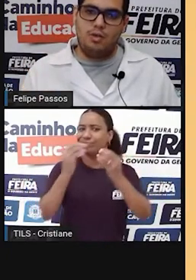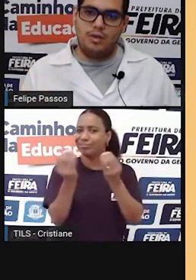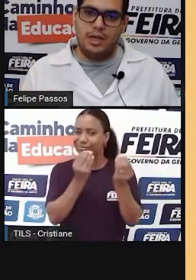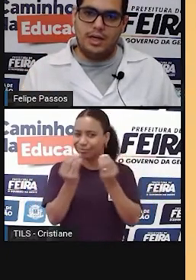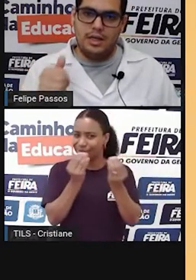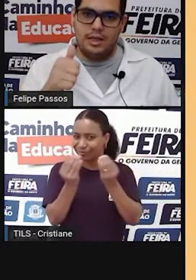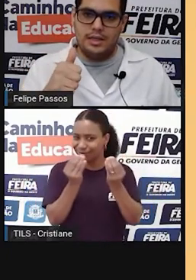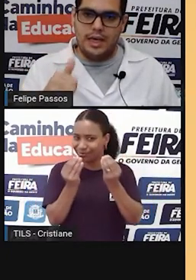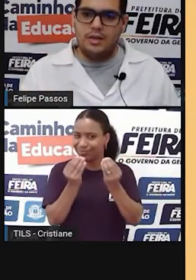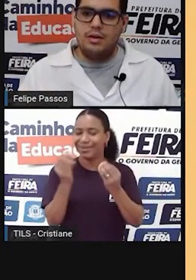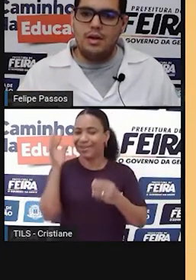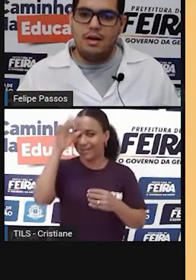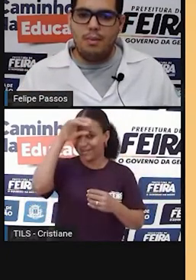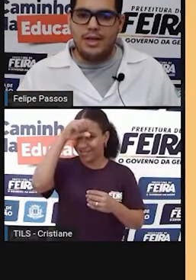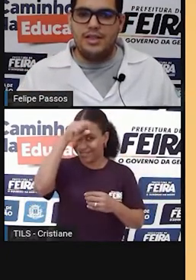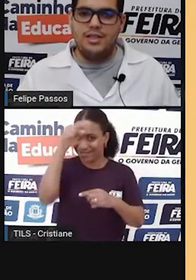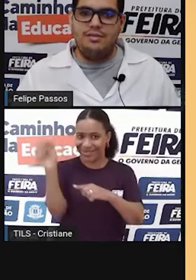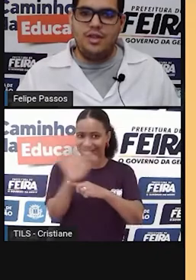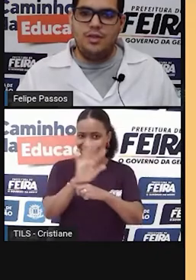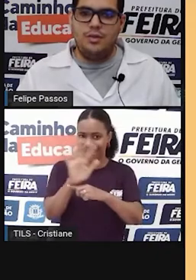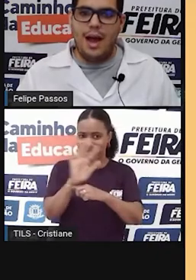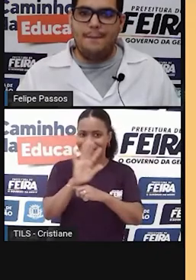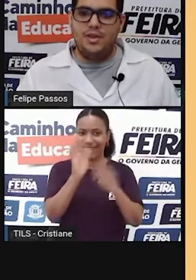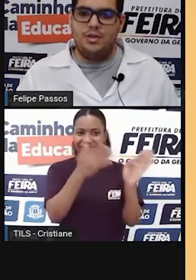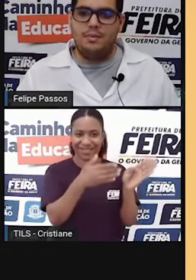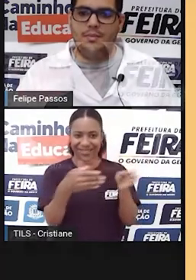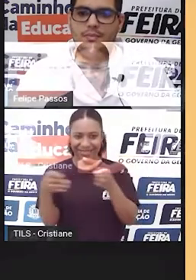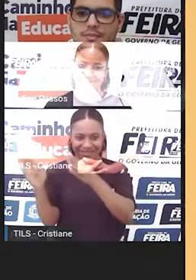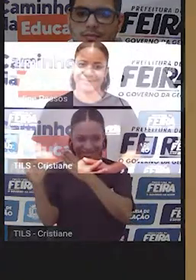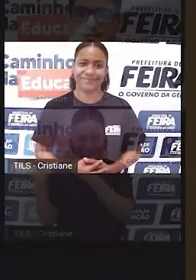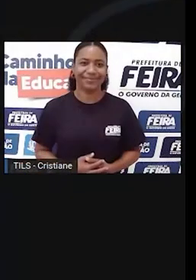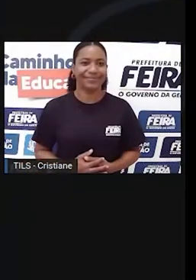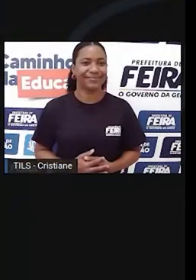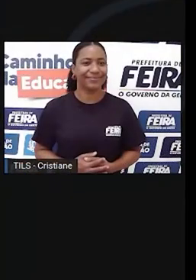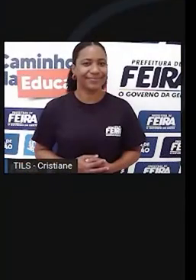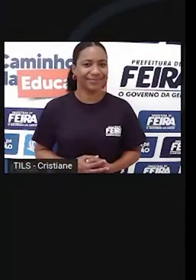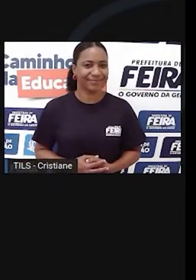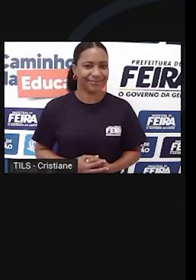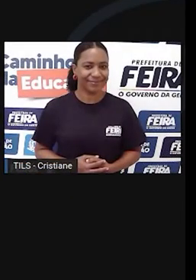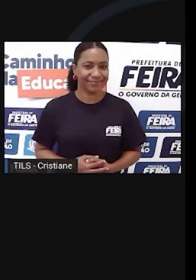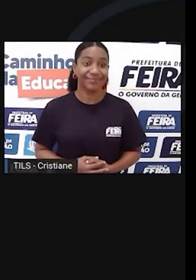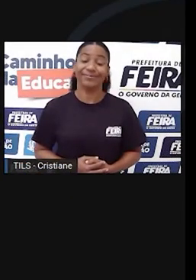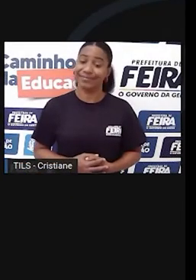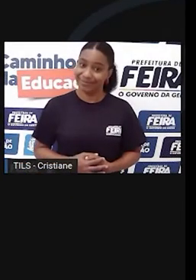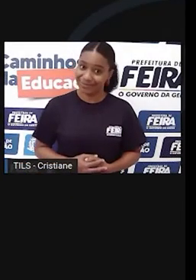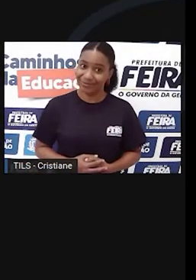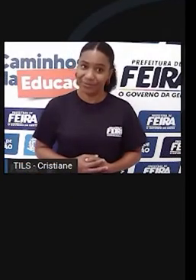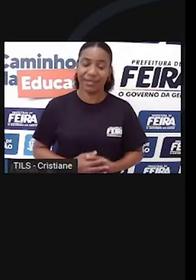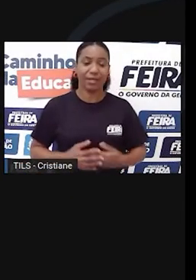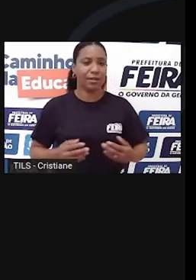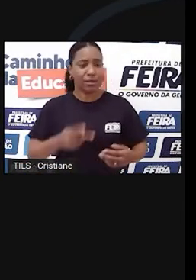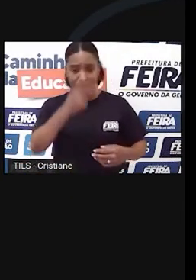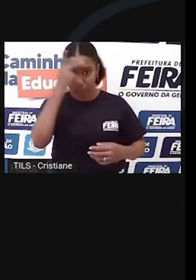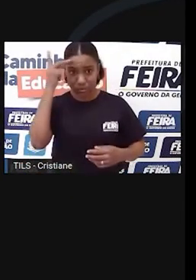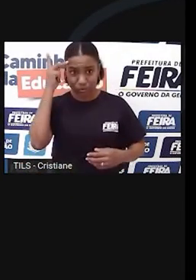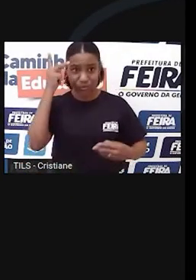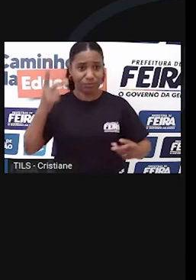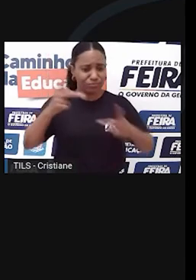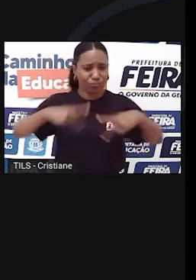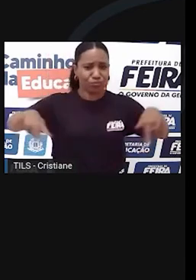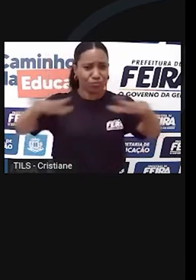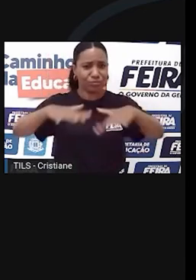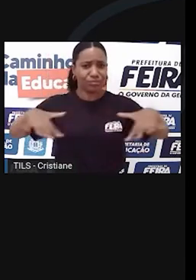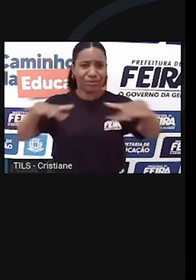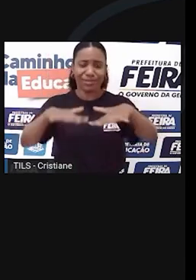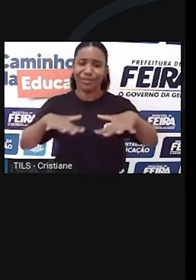a gente se comunica. Certo? Bora assistir esse vídeo rapidinho. A espécie humana está acostumada a pensar que é a única do seu tipo no